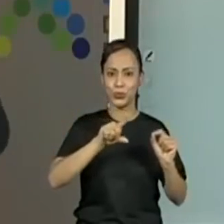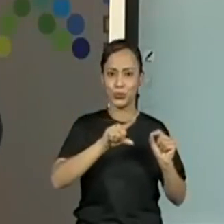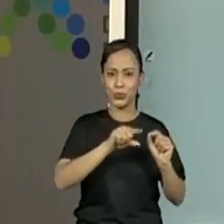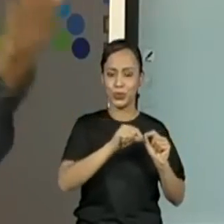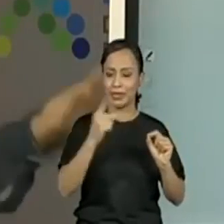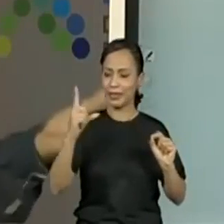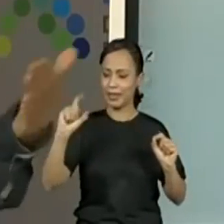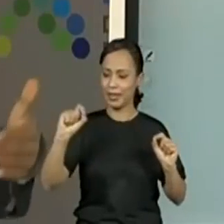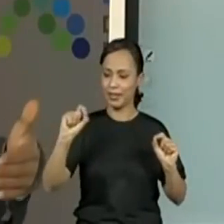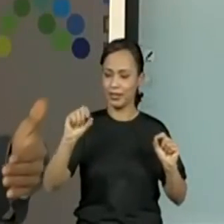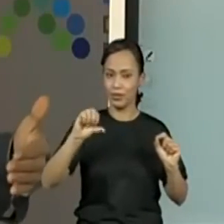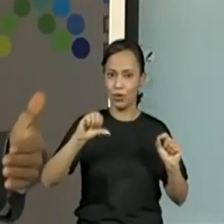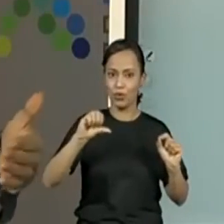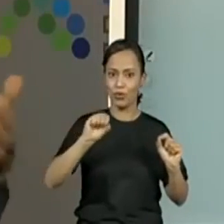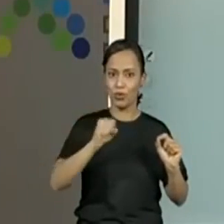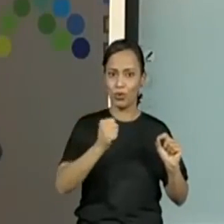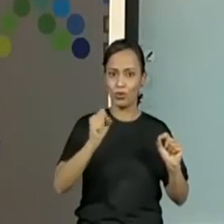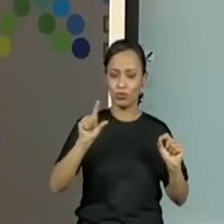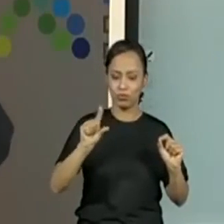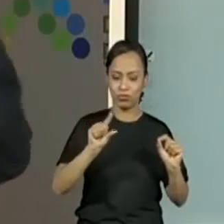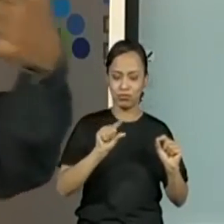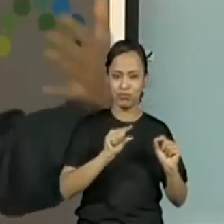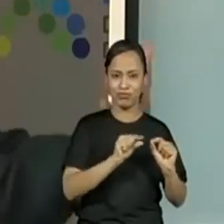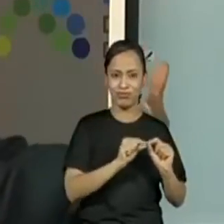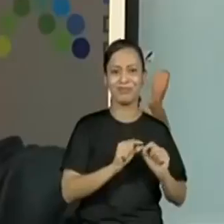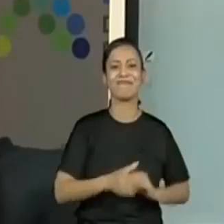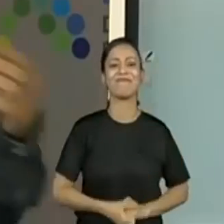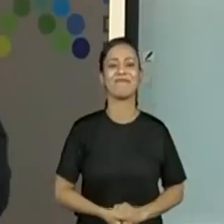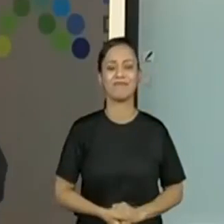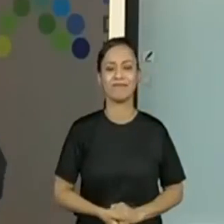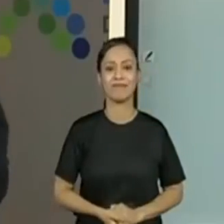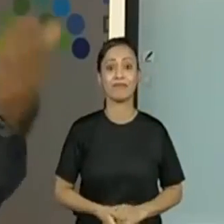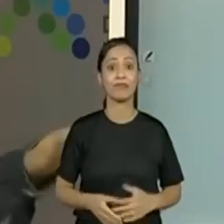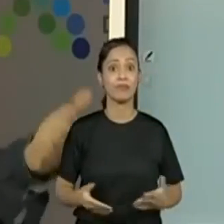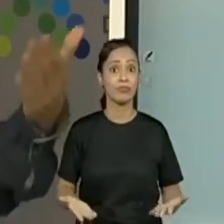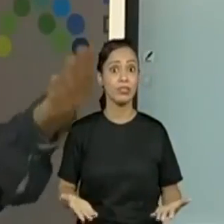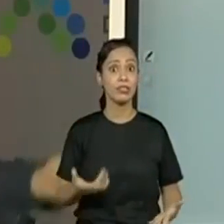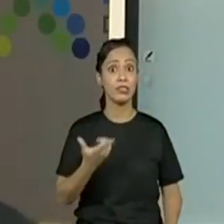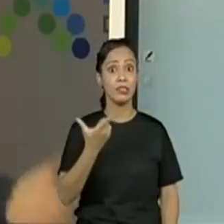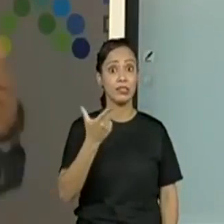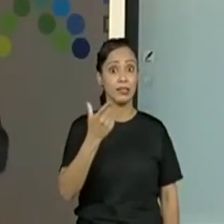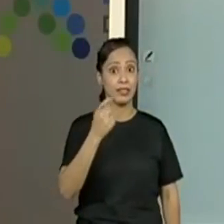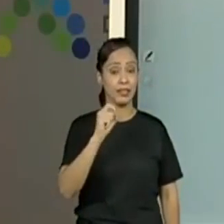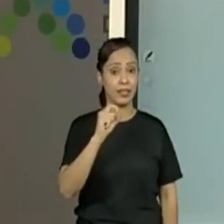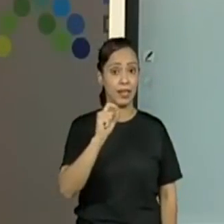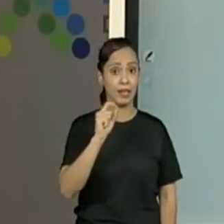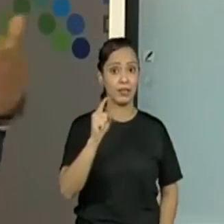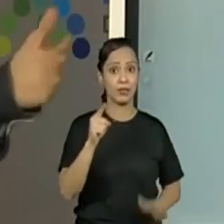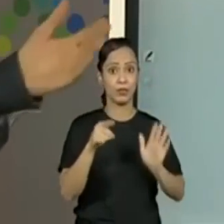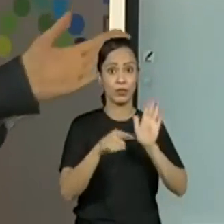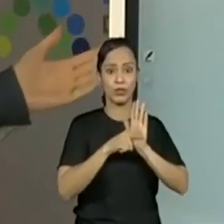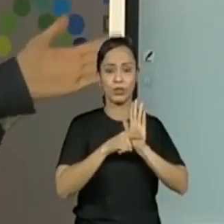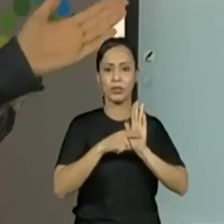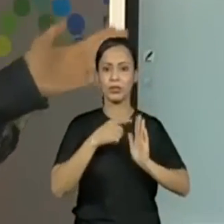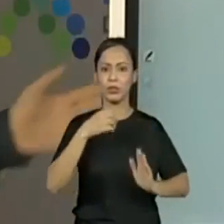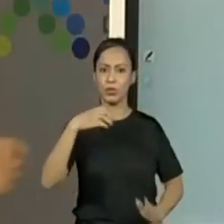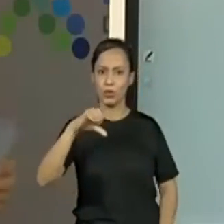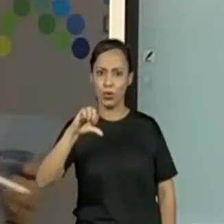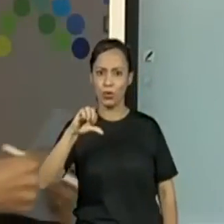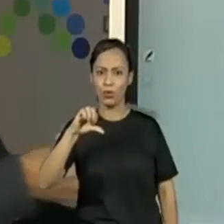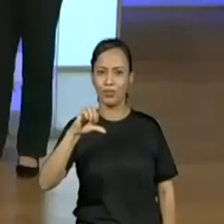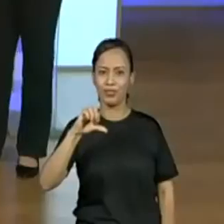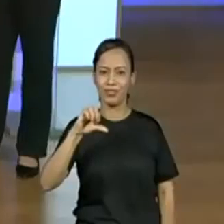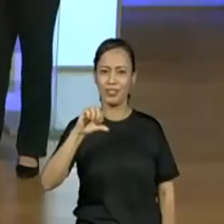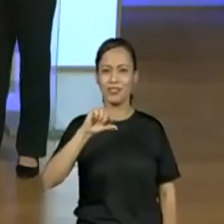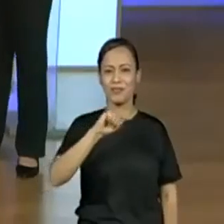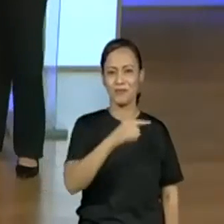aos números se subtrai 1, não é? Parece? Exatamente. Dos 10, subtraímos 1, temos 9. Do 9, subtraímos 1, temos